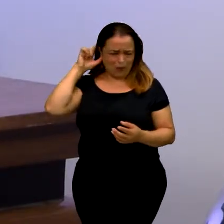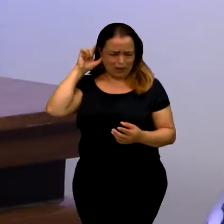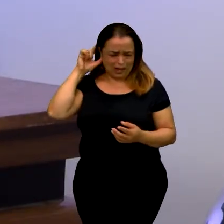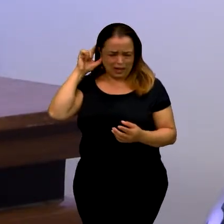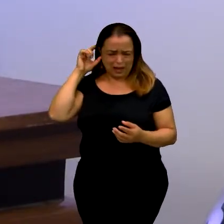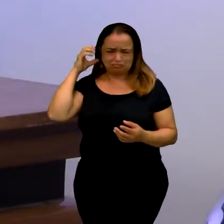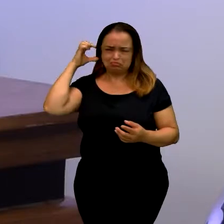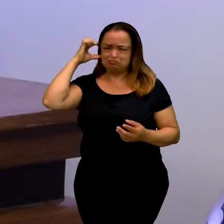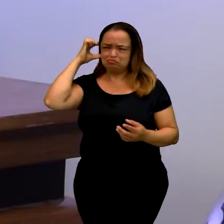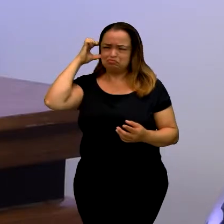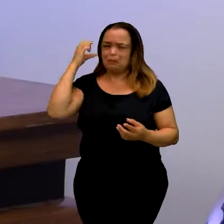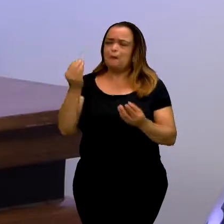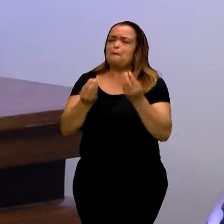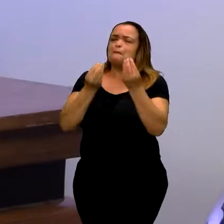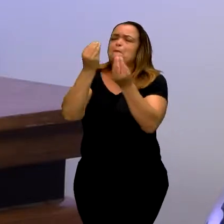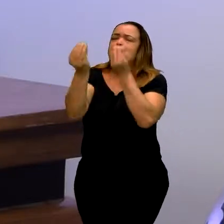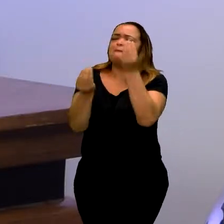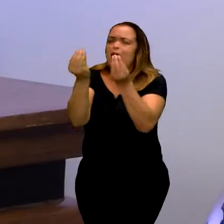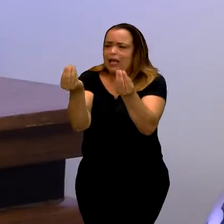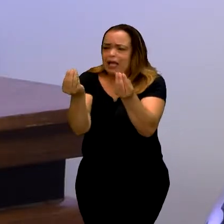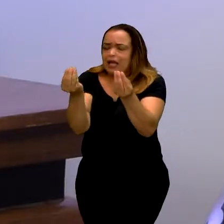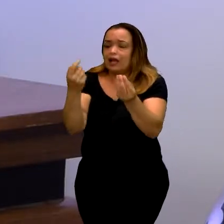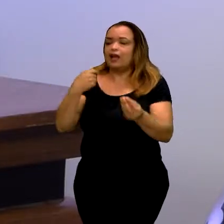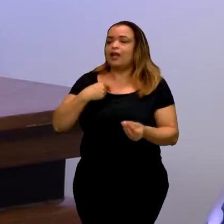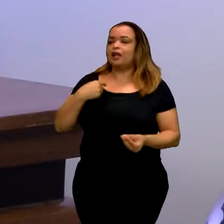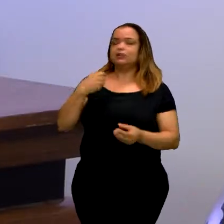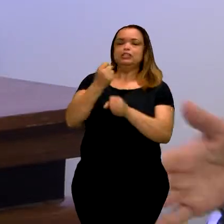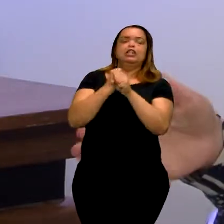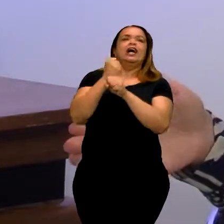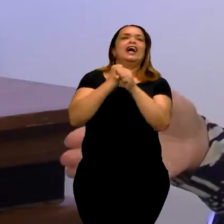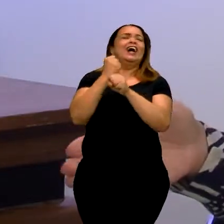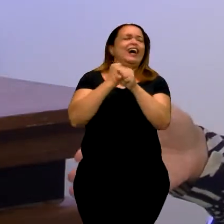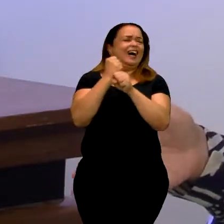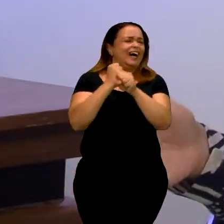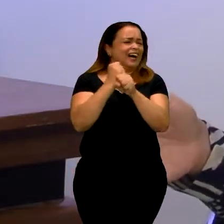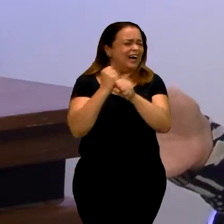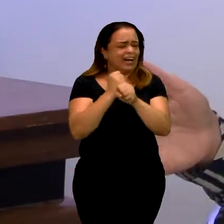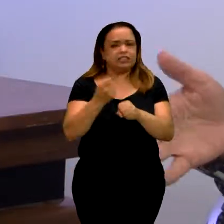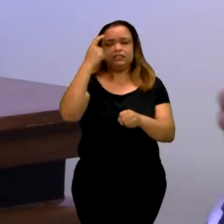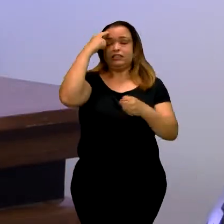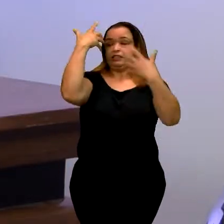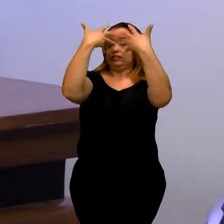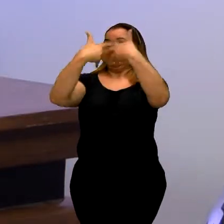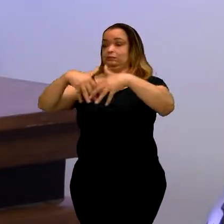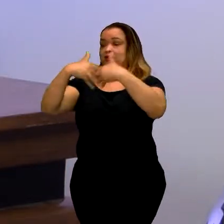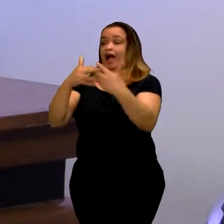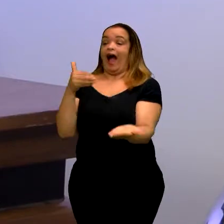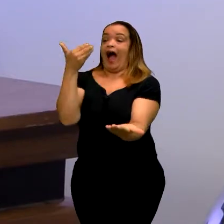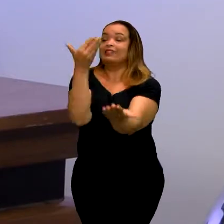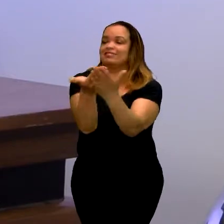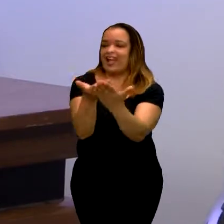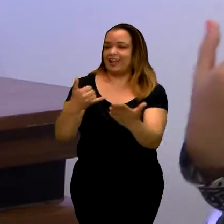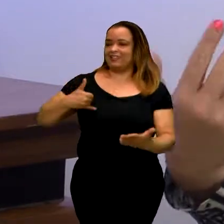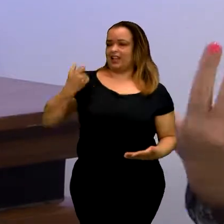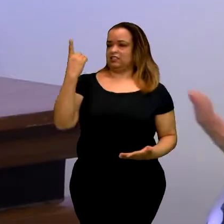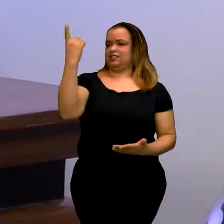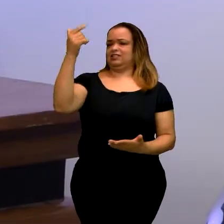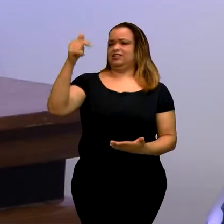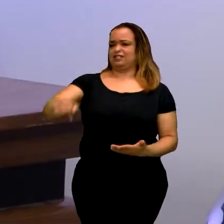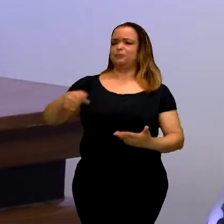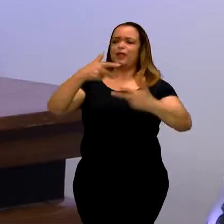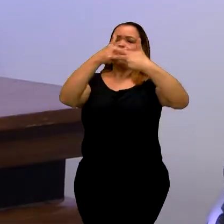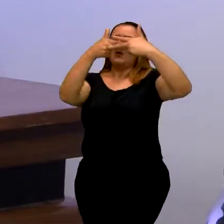perdurou muitos anos na minha vida. Perdurou até os meus 17 anos. Então, coisa de